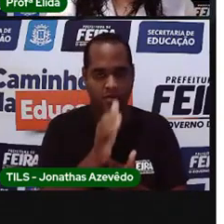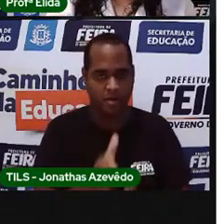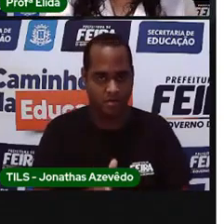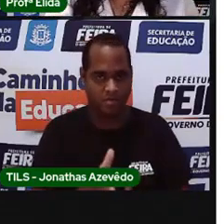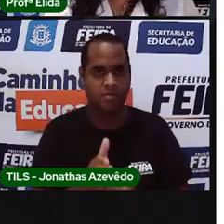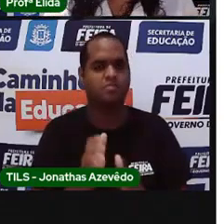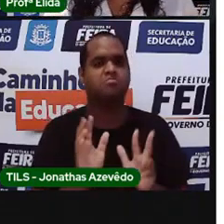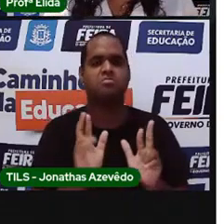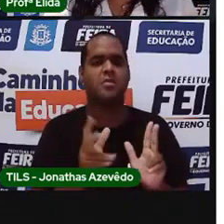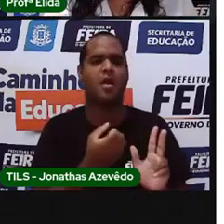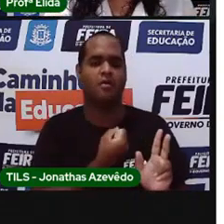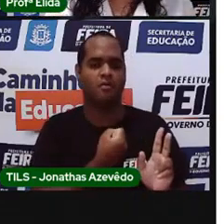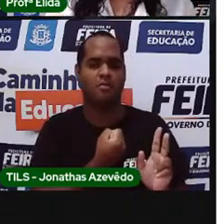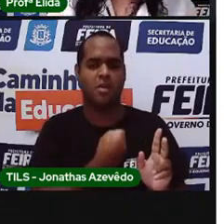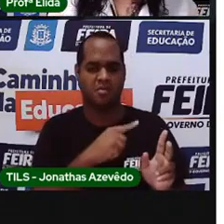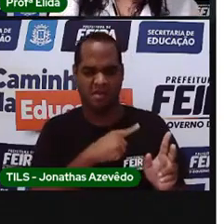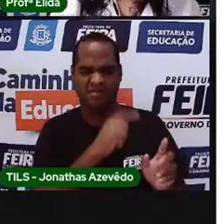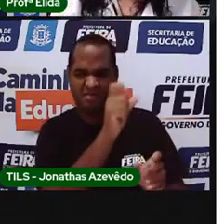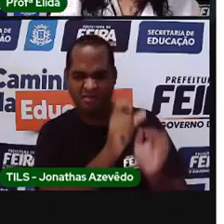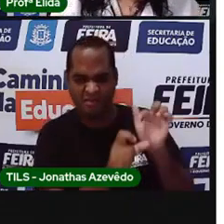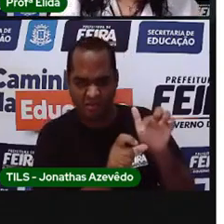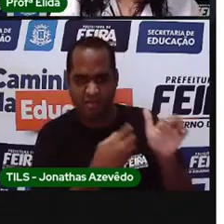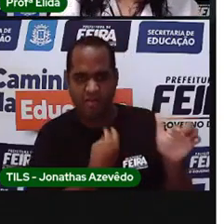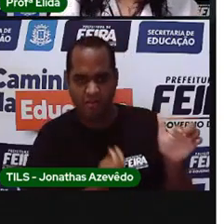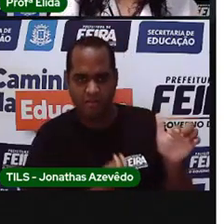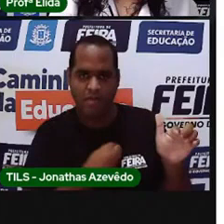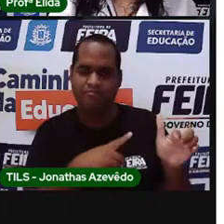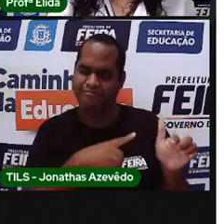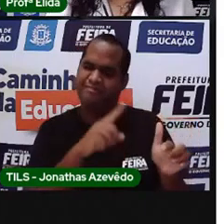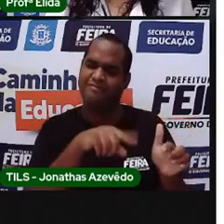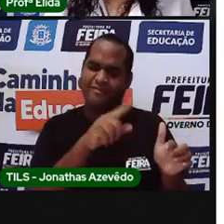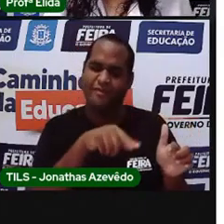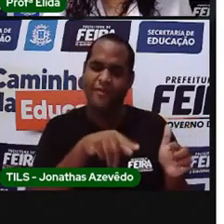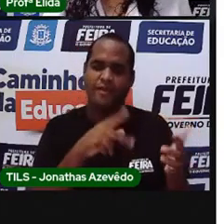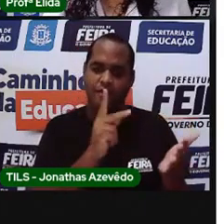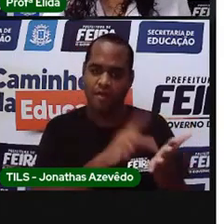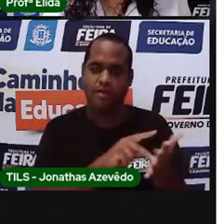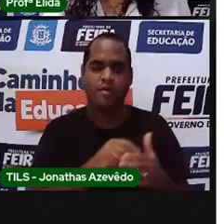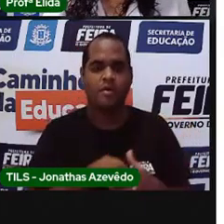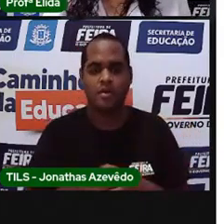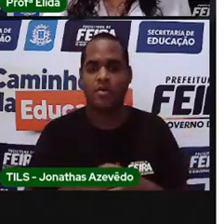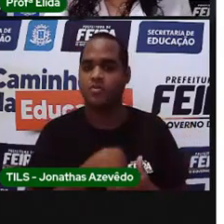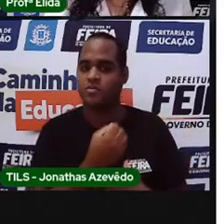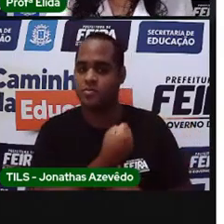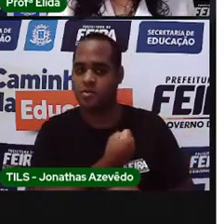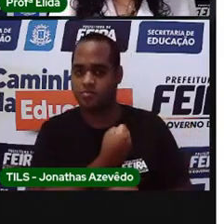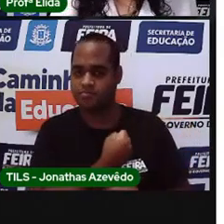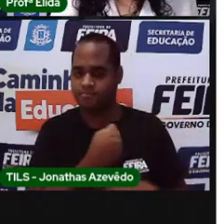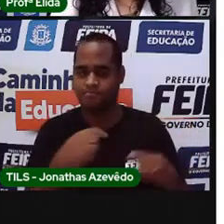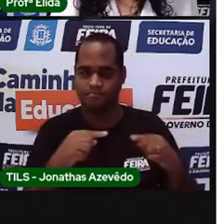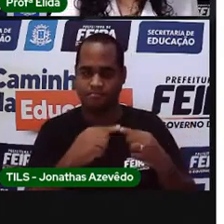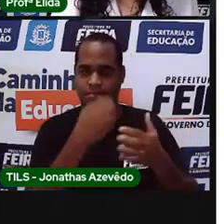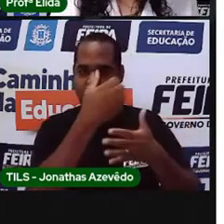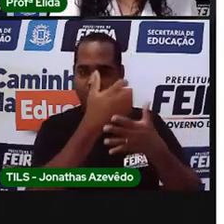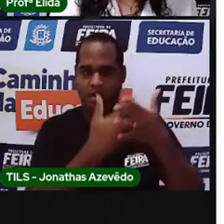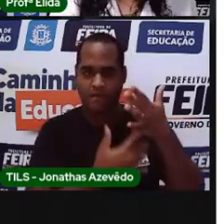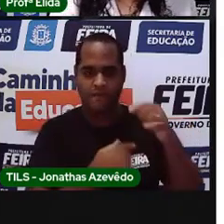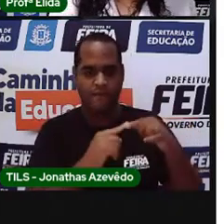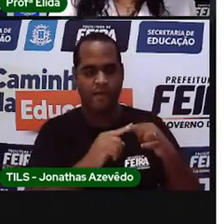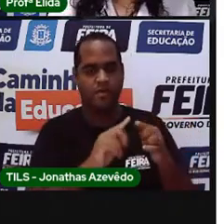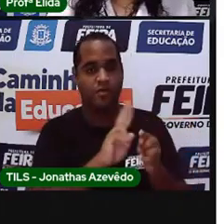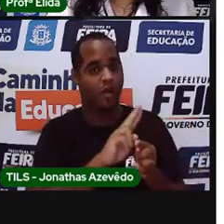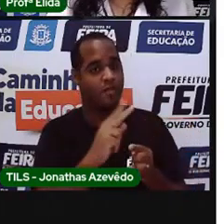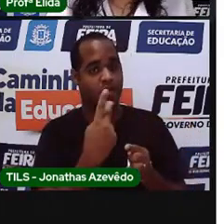A pró. E número tem função? Tem sim. Tem O número, ele tem um